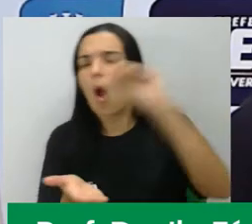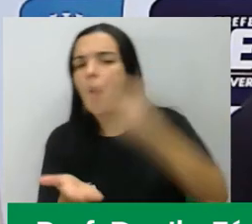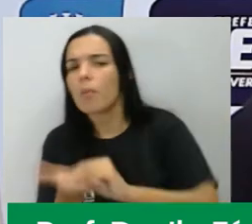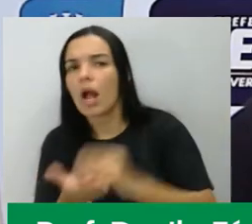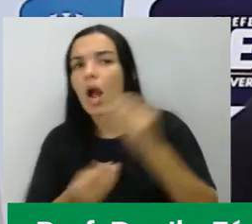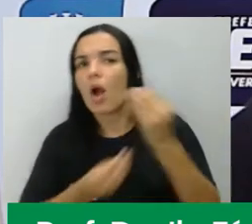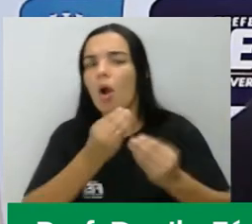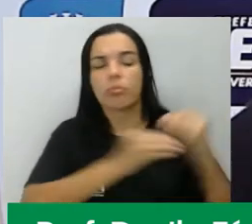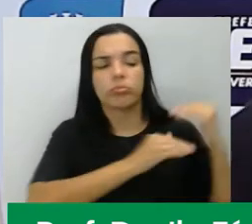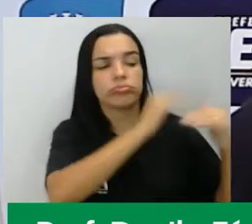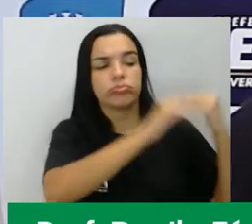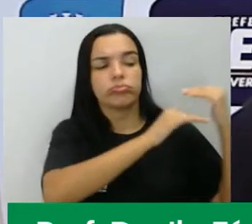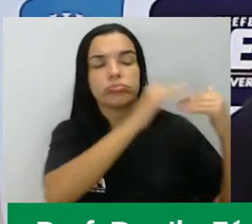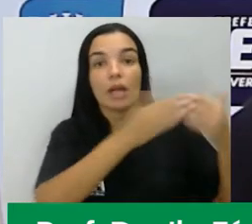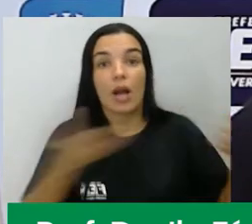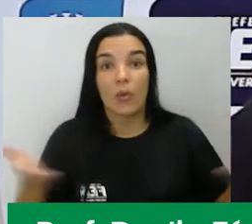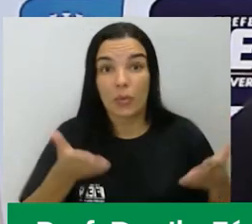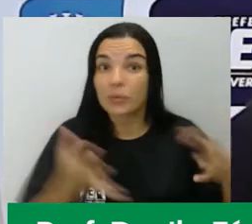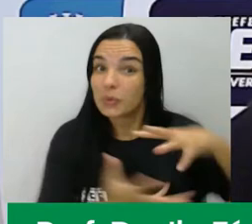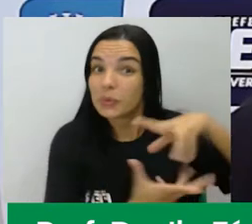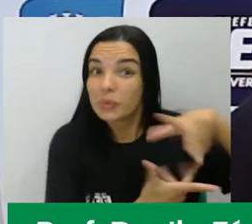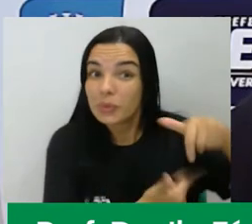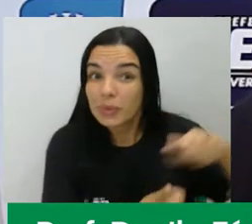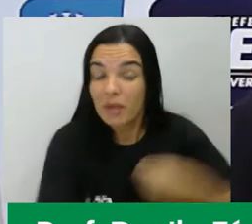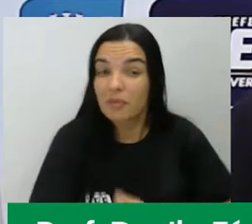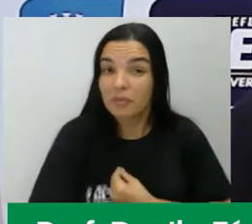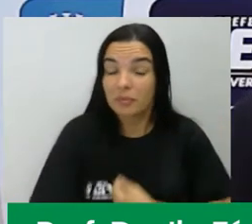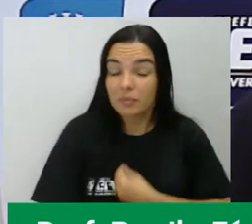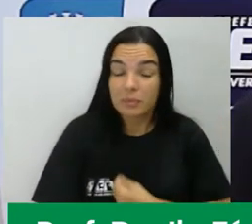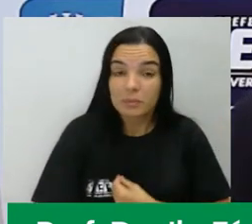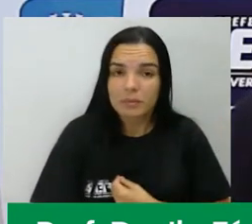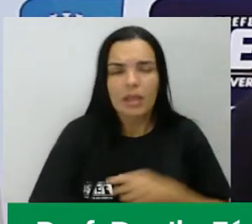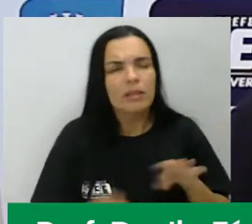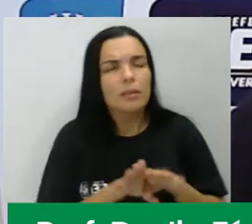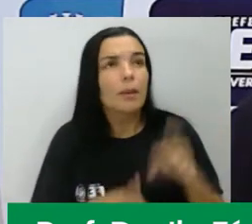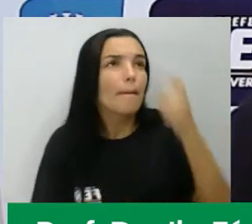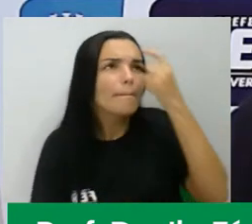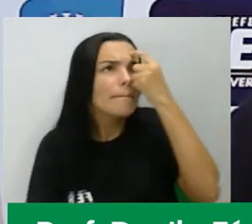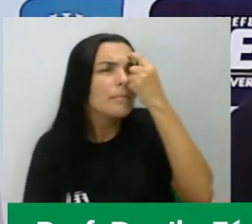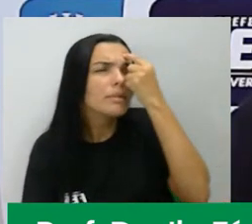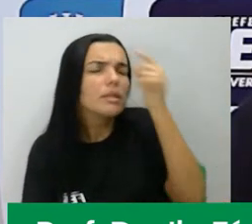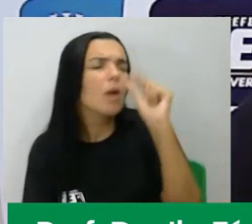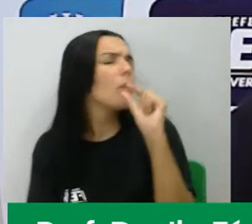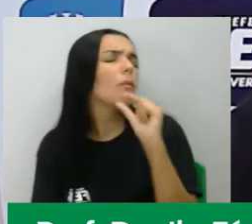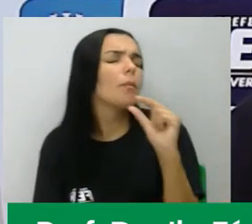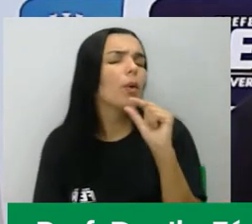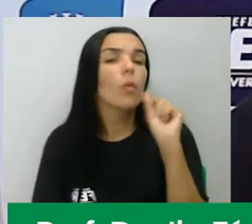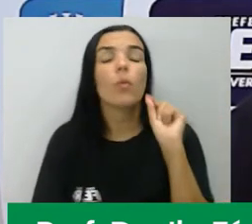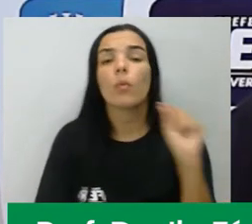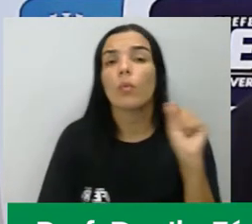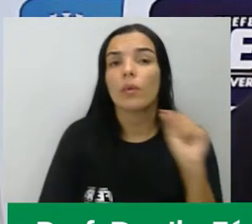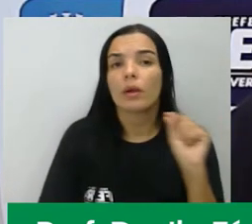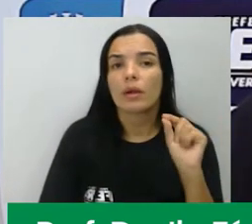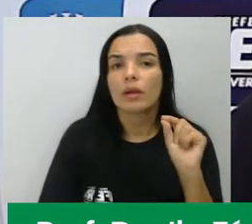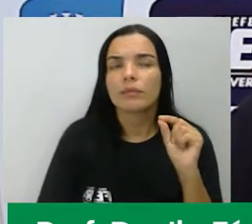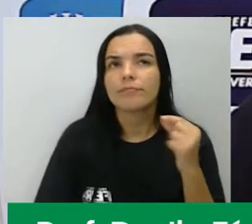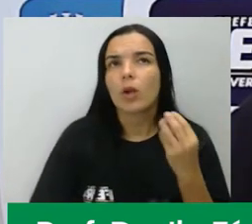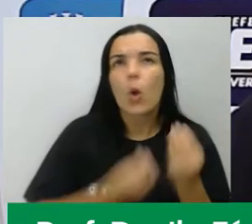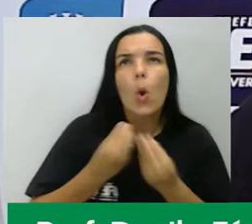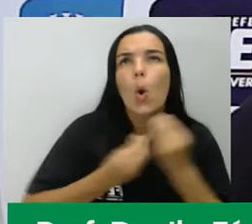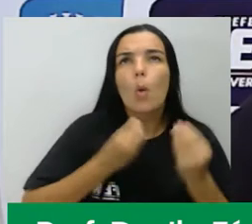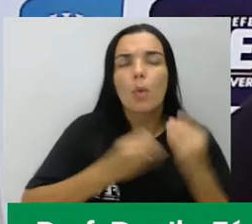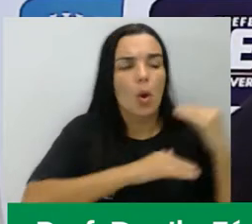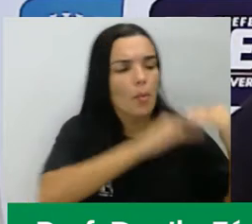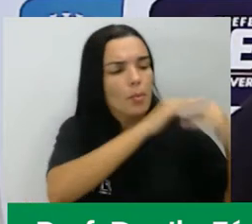processos tiveram no mundo de hoje. e pensar um pouquinho sobre o quanto esses